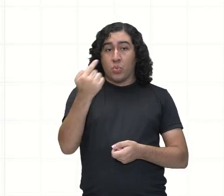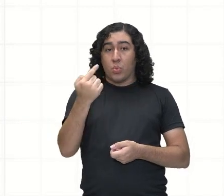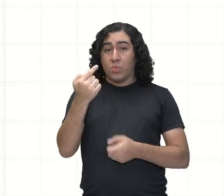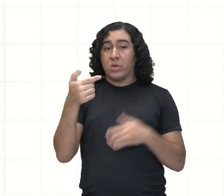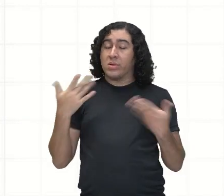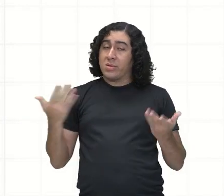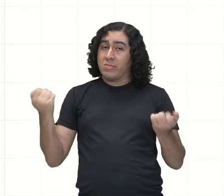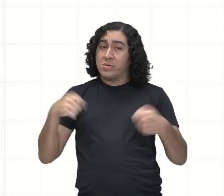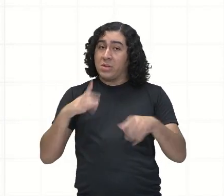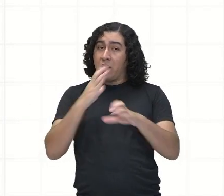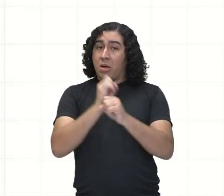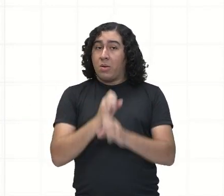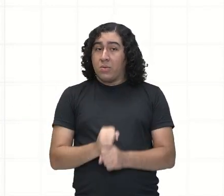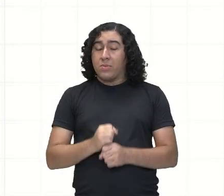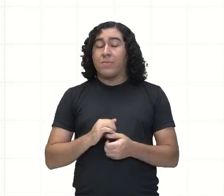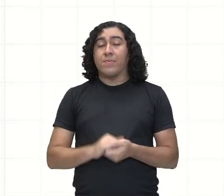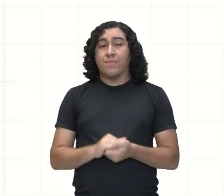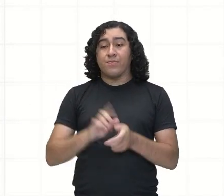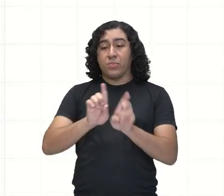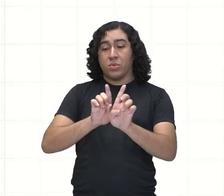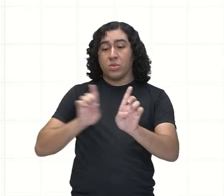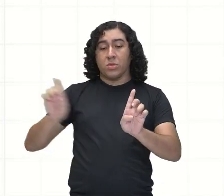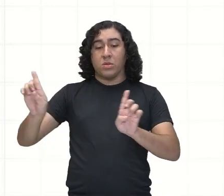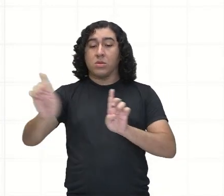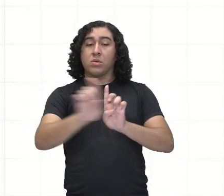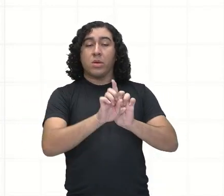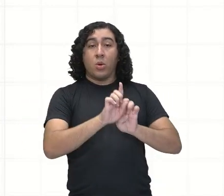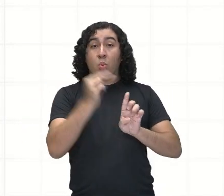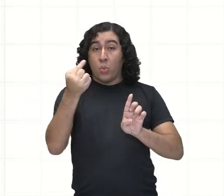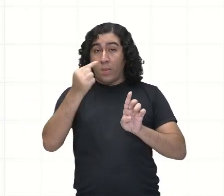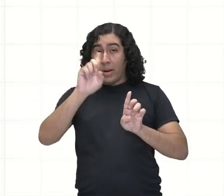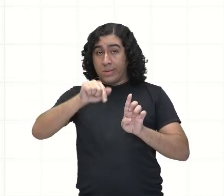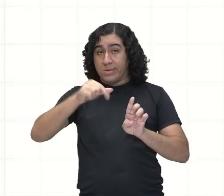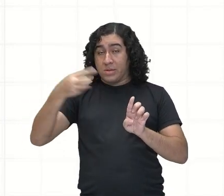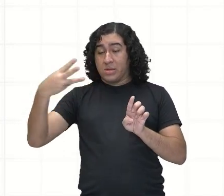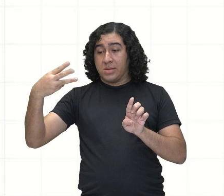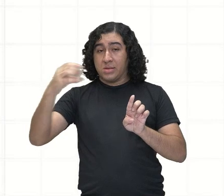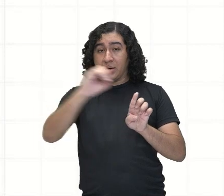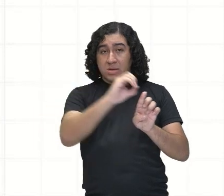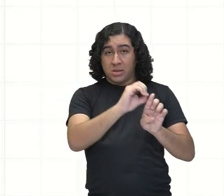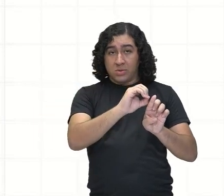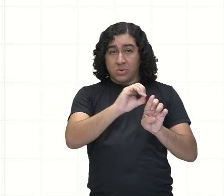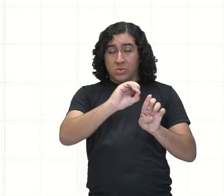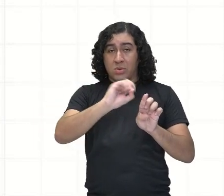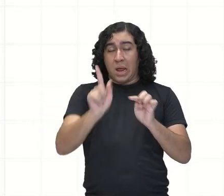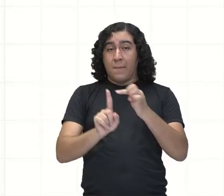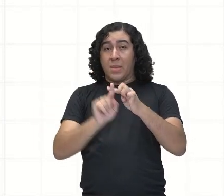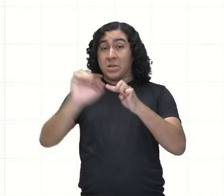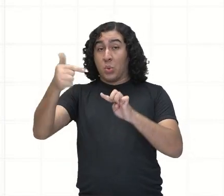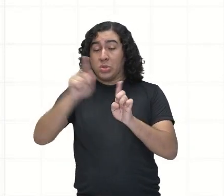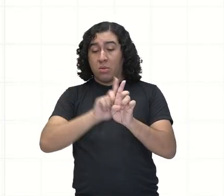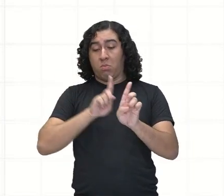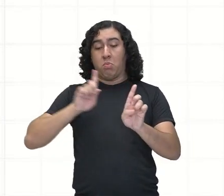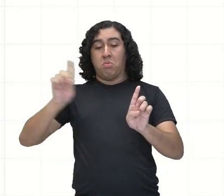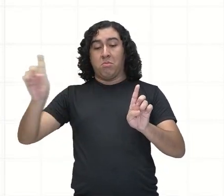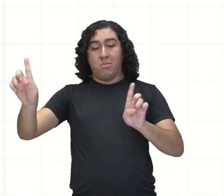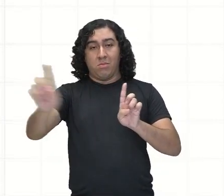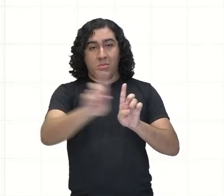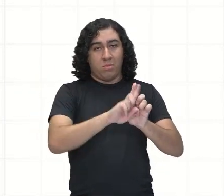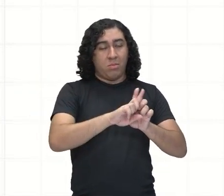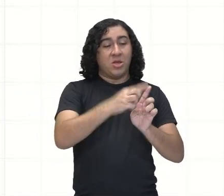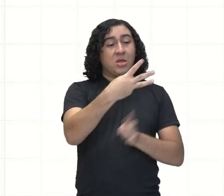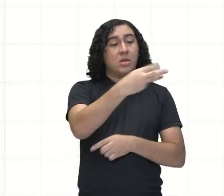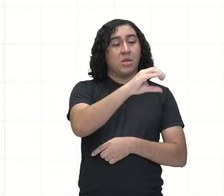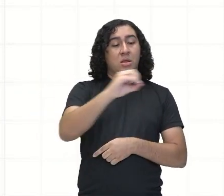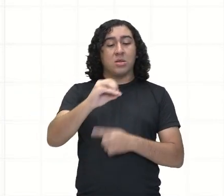E aí que estava falando em 2 voltas, né? Então, calcular a distância total percorrida. Daí você vai colocar lá. foi... Né?